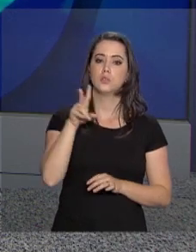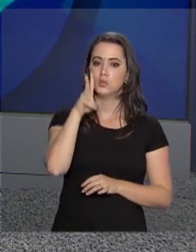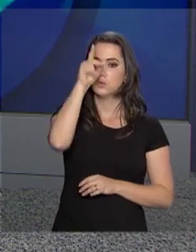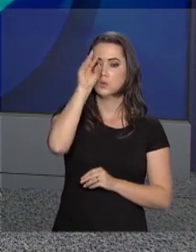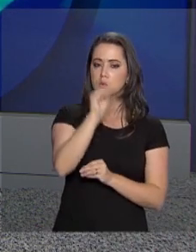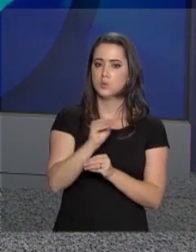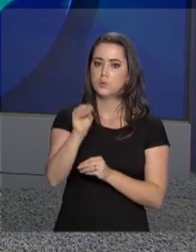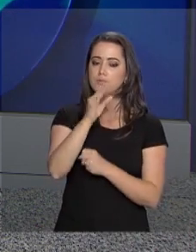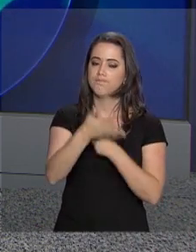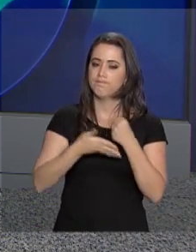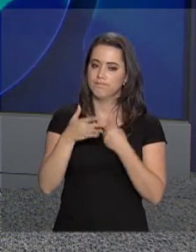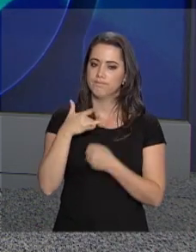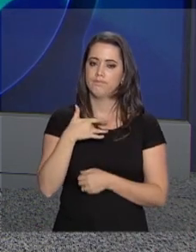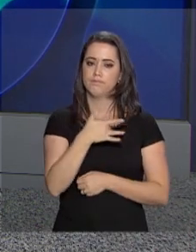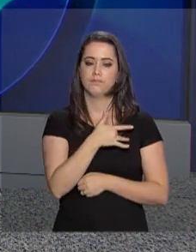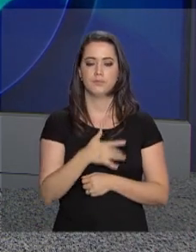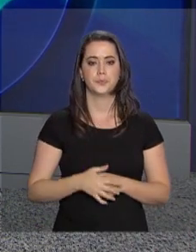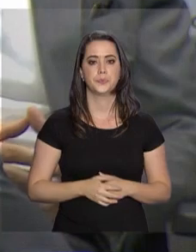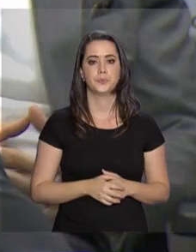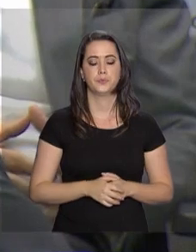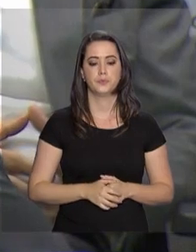a atenção básica à saúde.